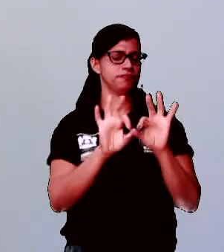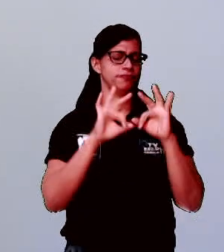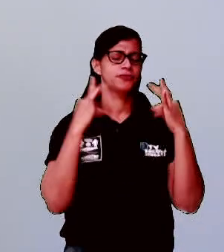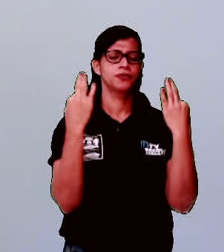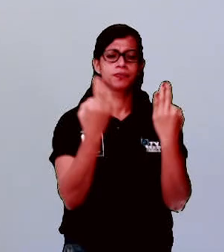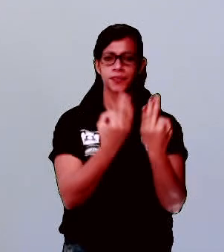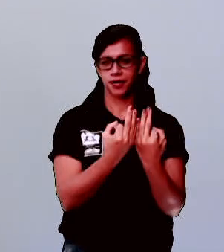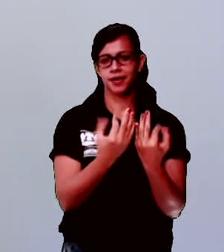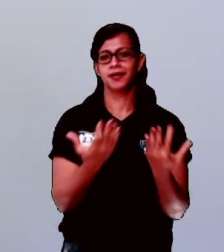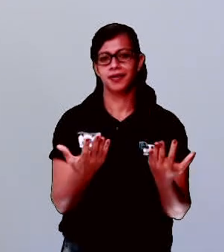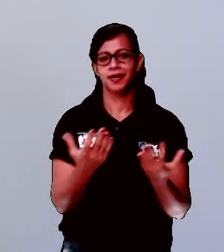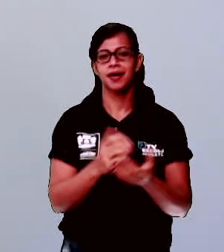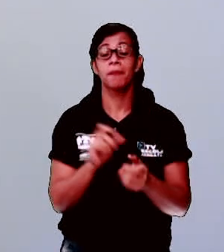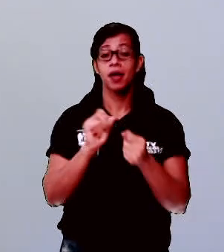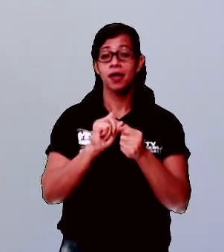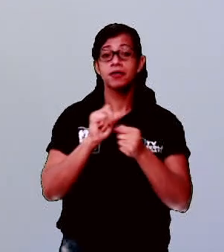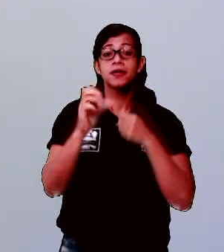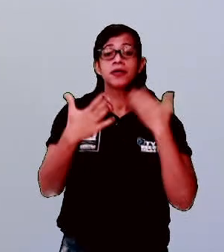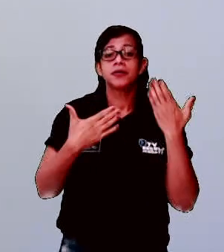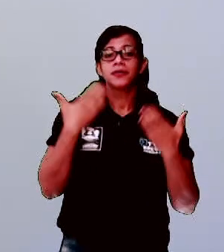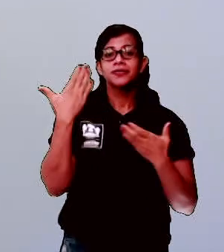pessoas, anima tanto as pessoas.